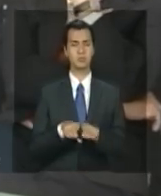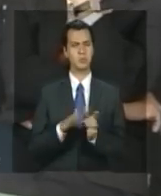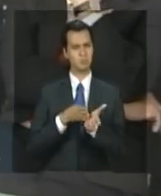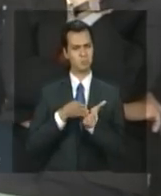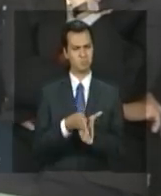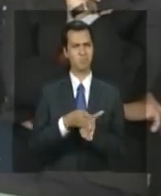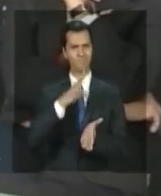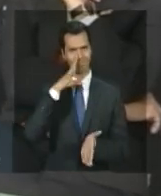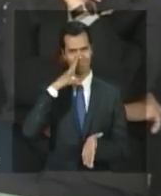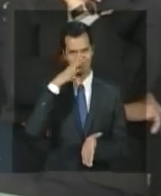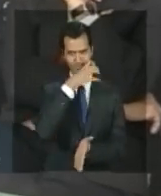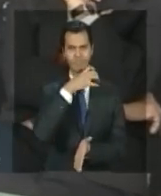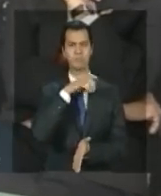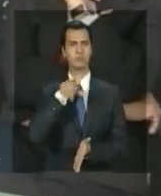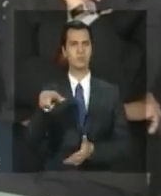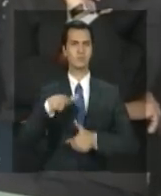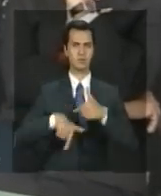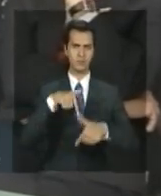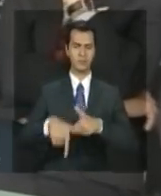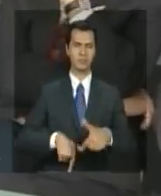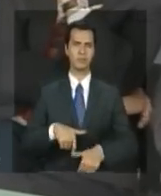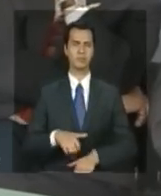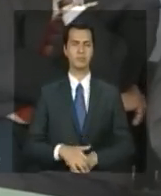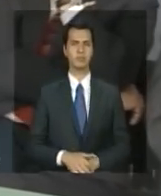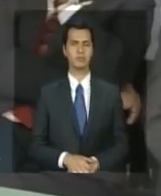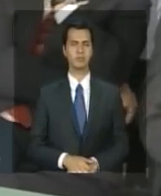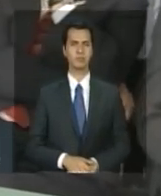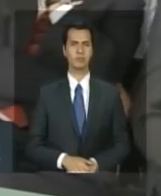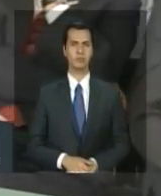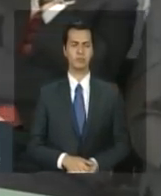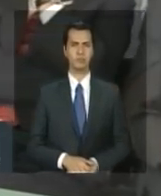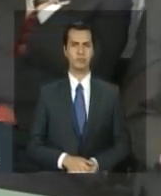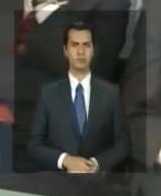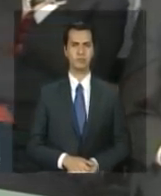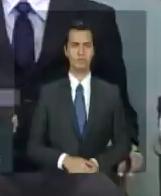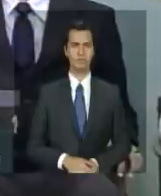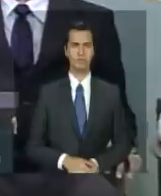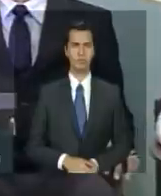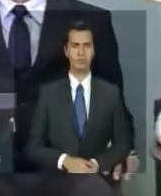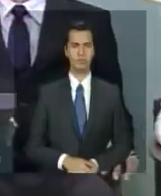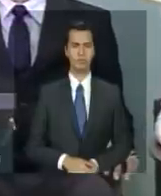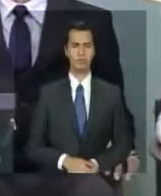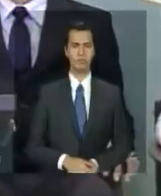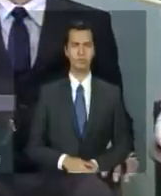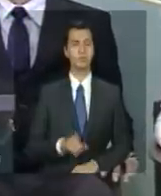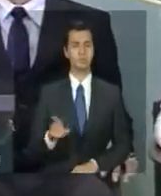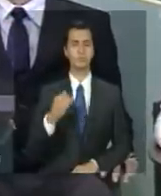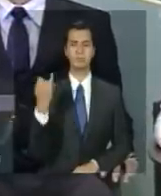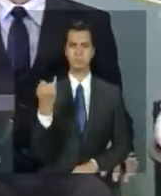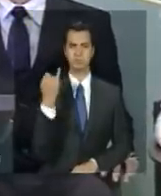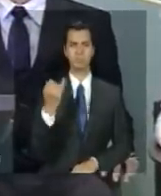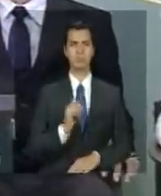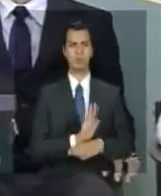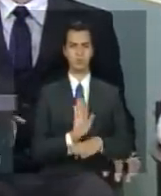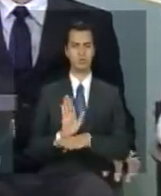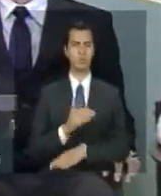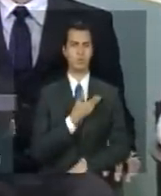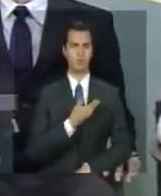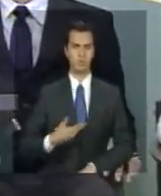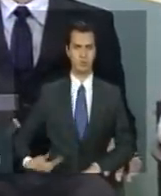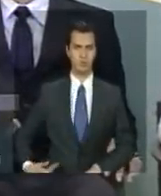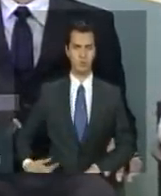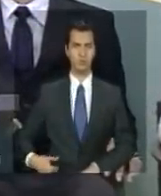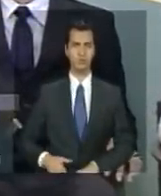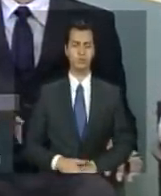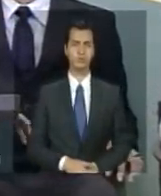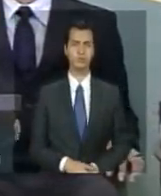obcecado pelo que faz isso é essencial para se fazer um governo é necessário